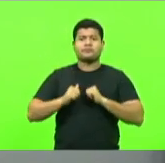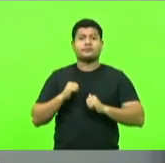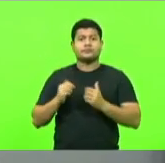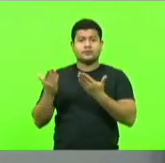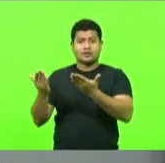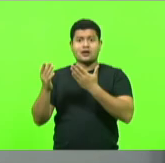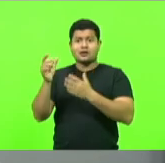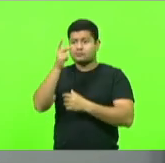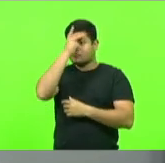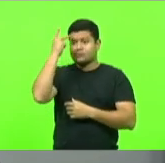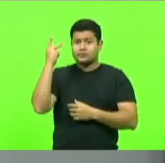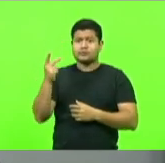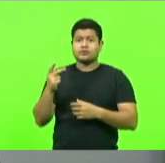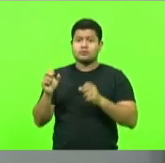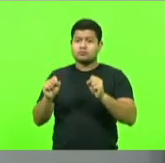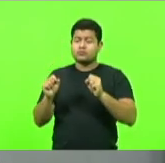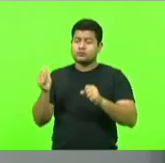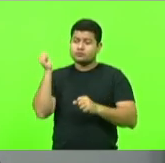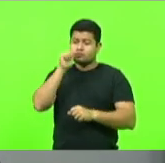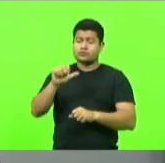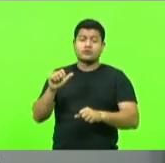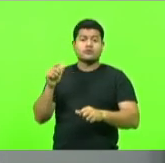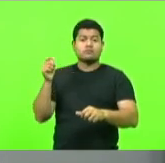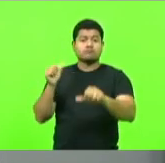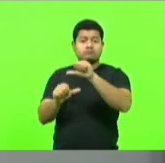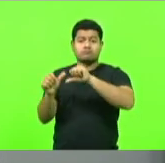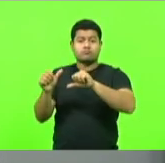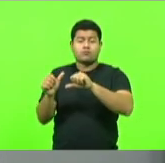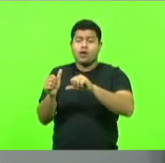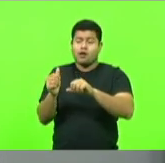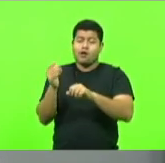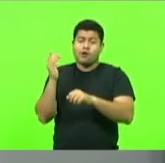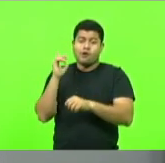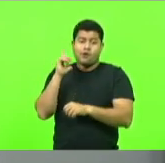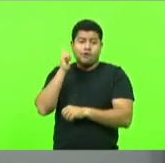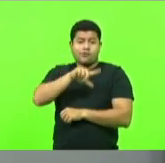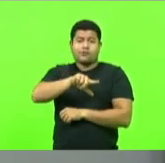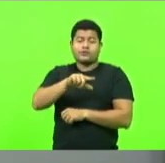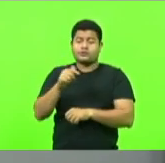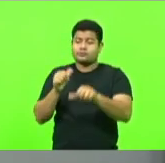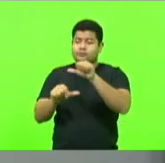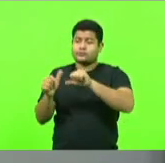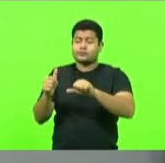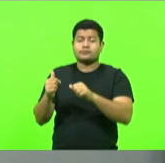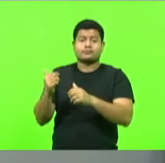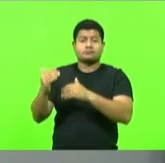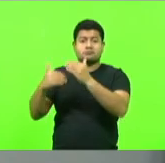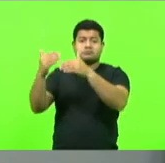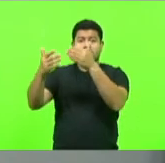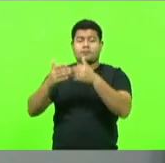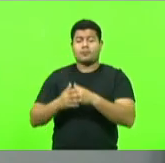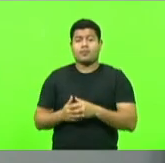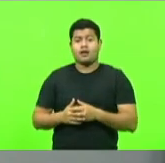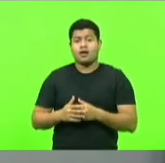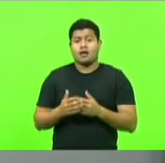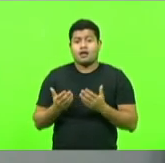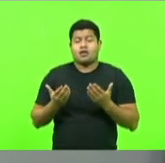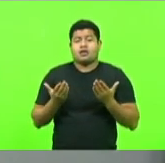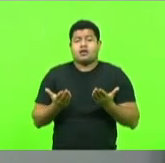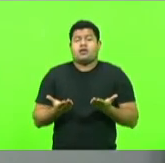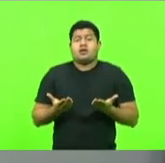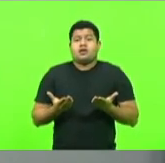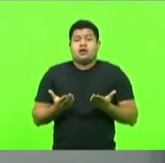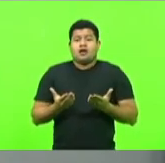torne-se um pouquinho próximo do que os animais nos ensinam. As corridas de cães